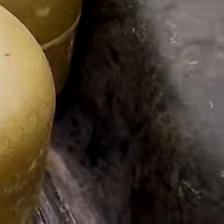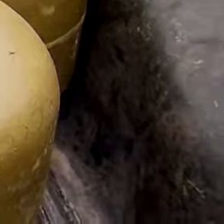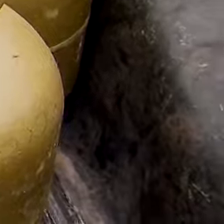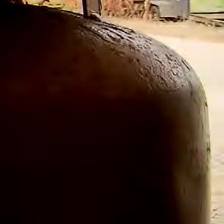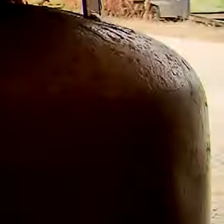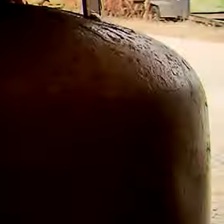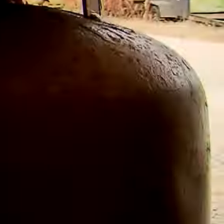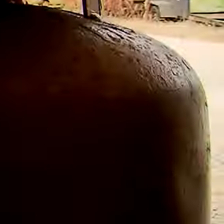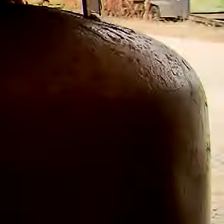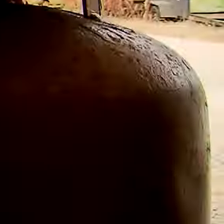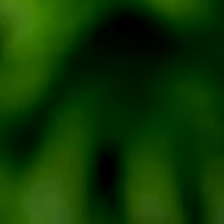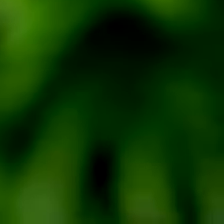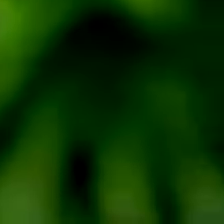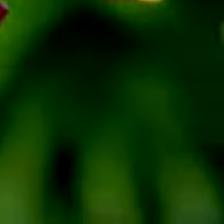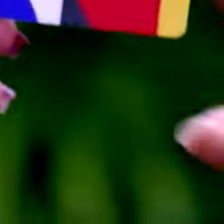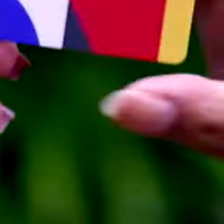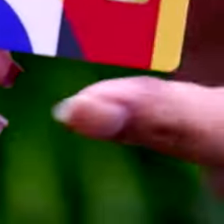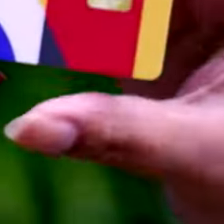tchau!